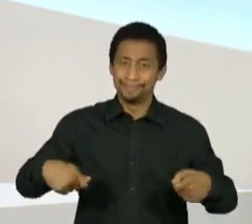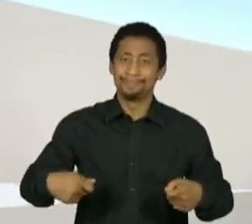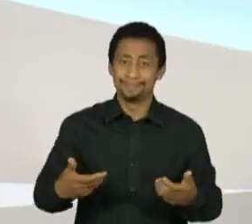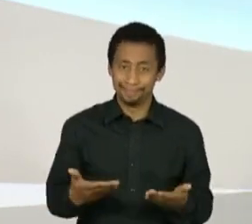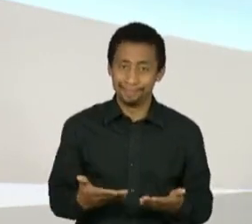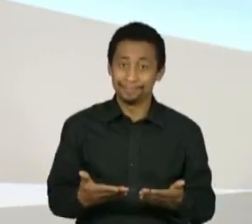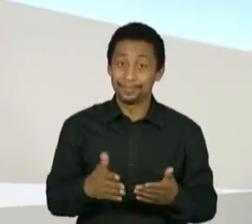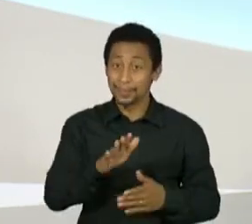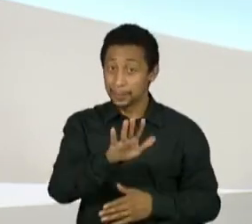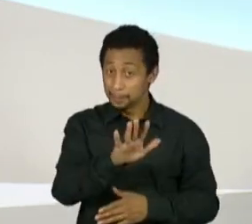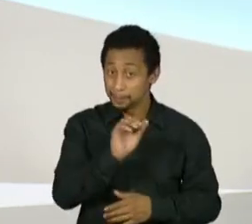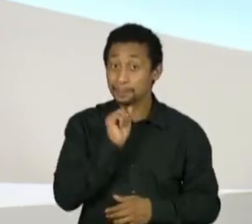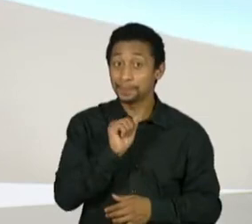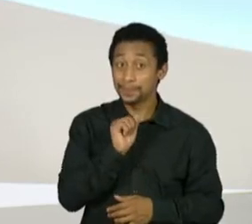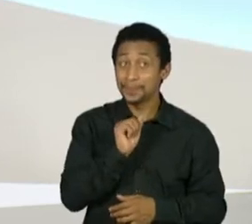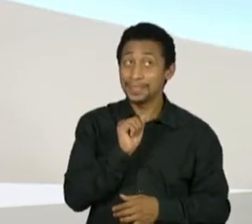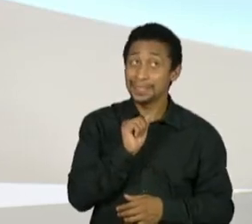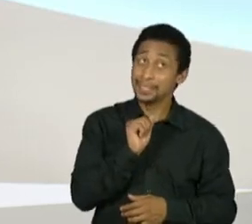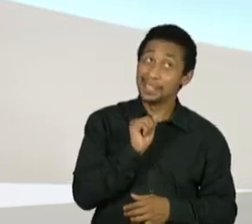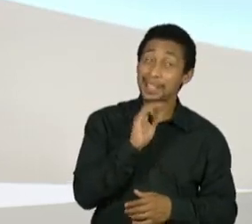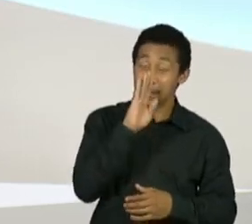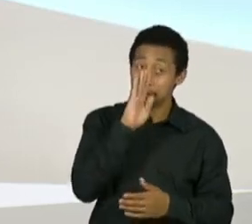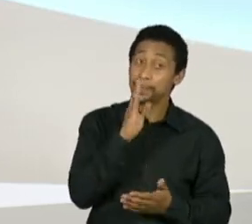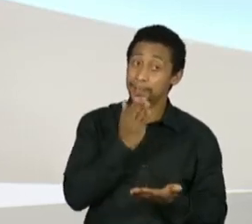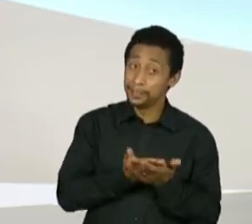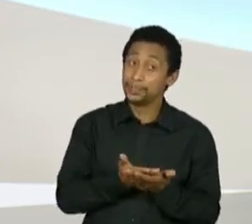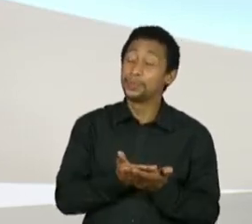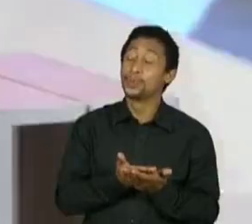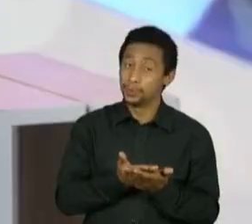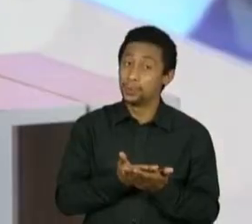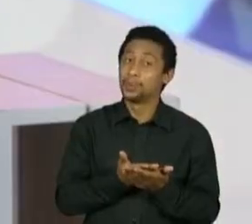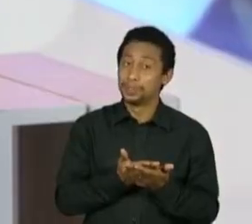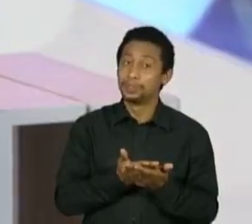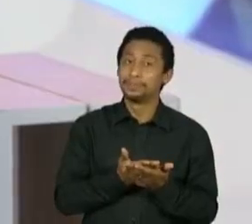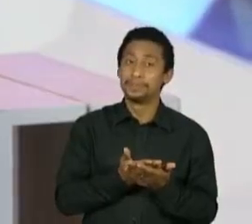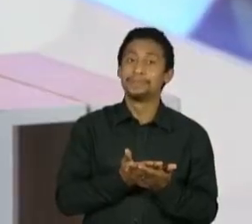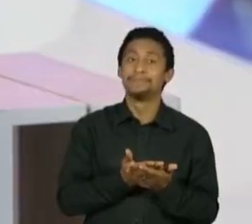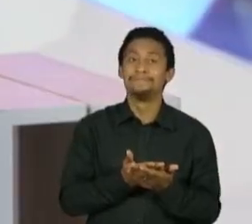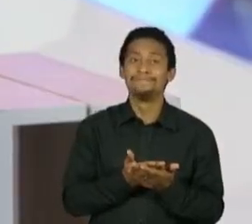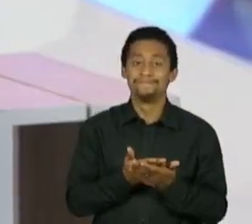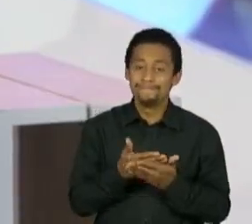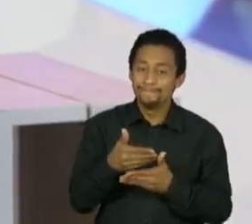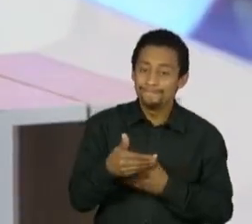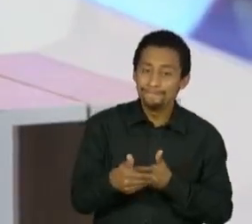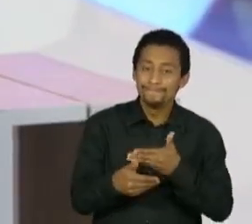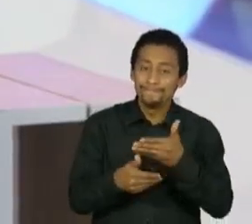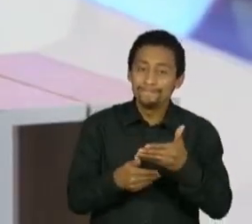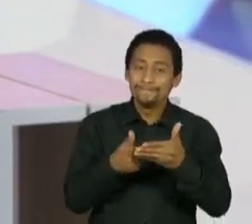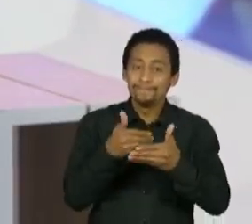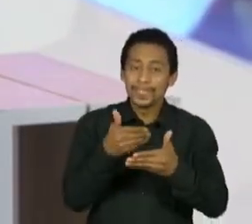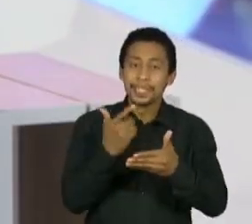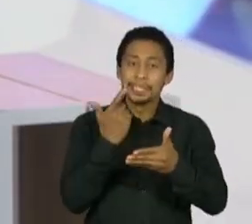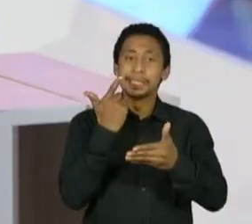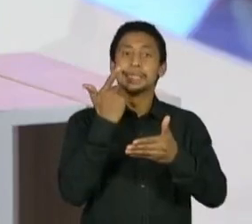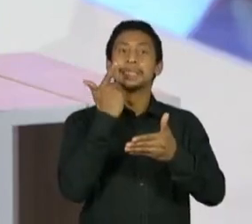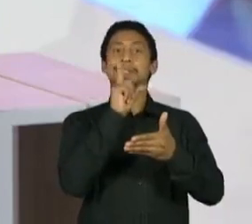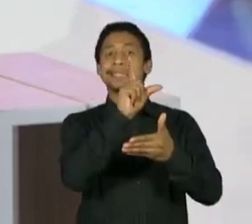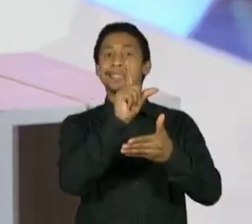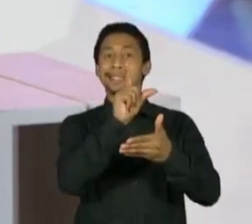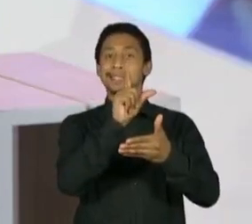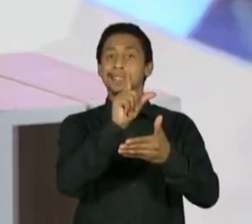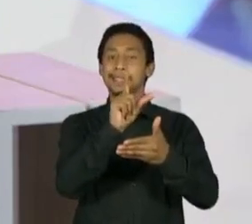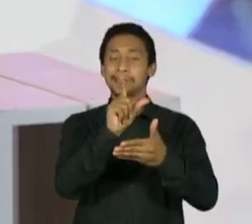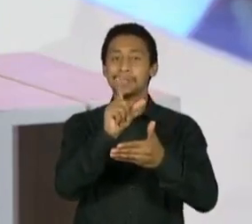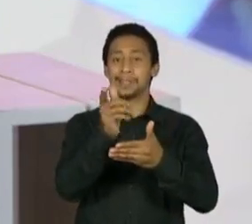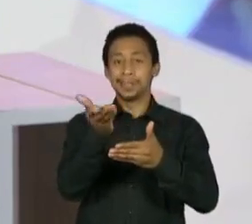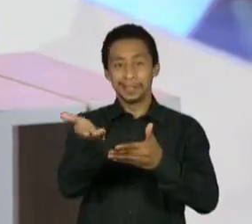acho que nada melhor, e eu acredito muito nisso, que a gente vai conseguir as soluções, principalmente passando pela sabedoria